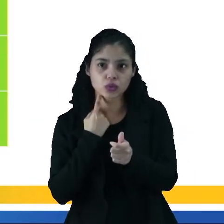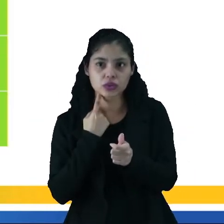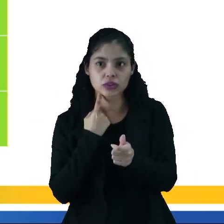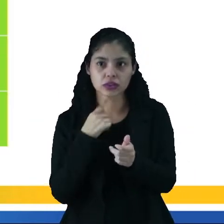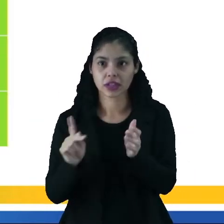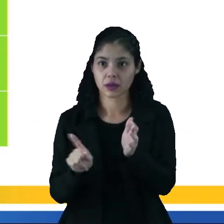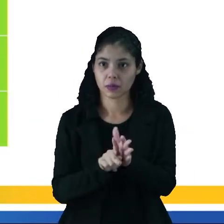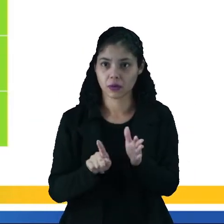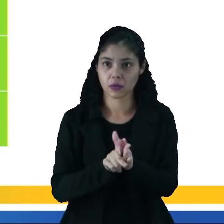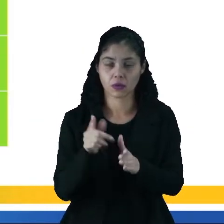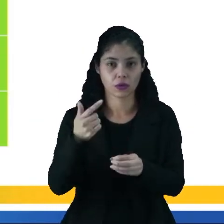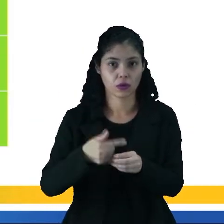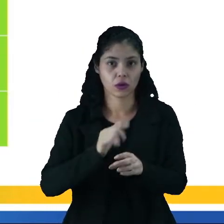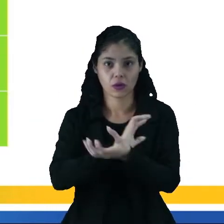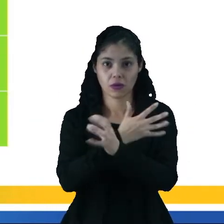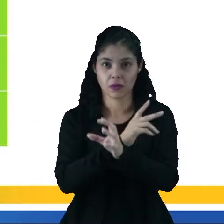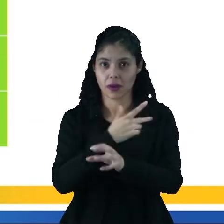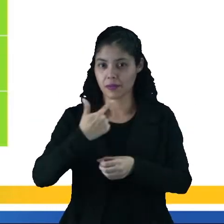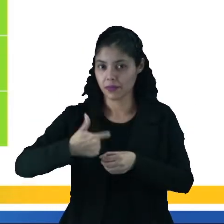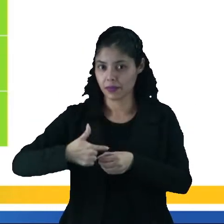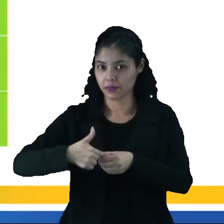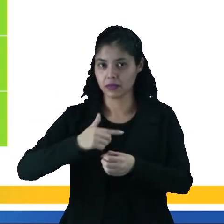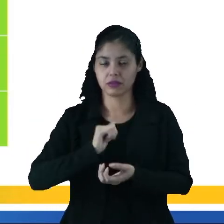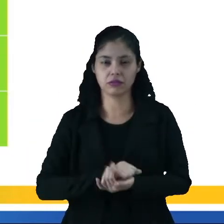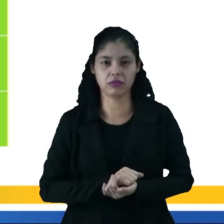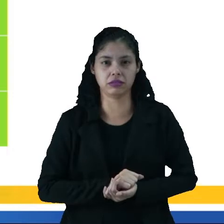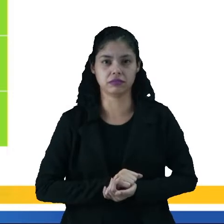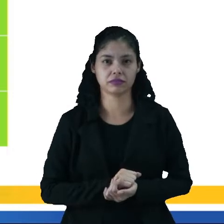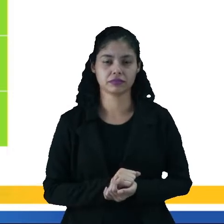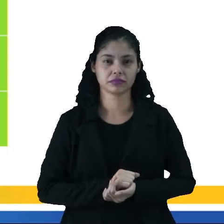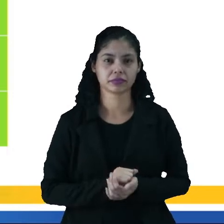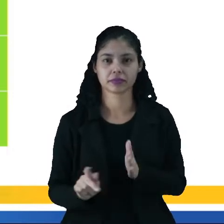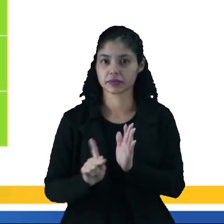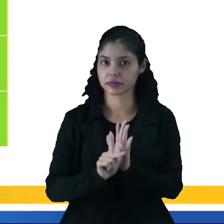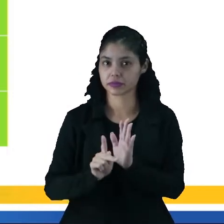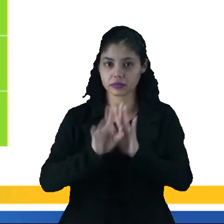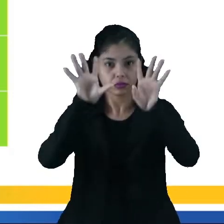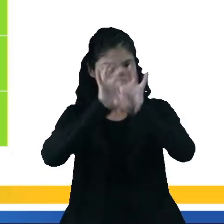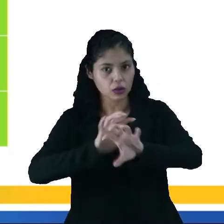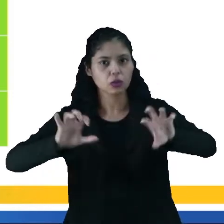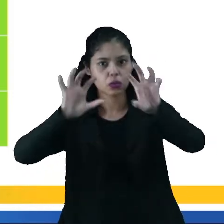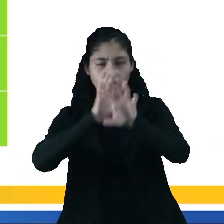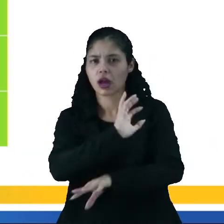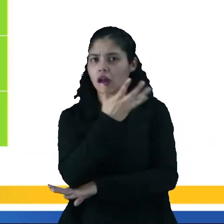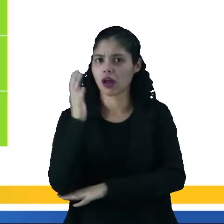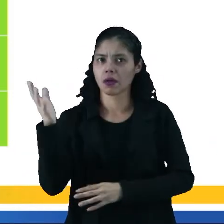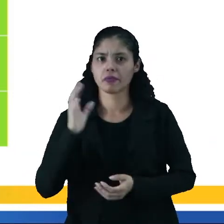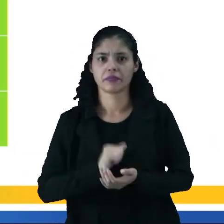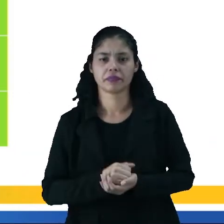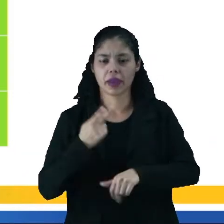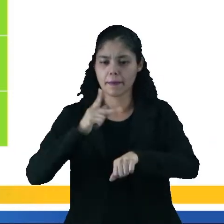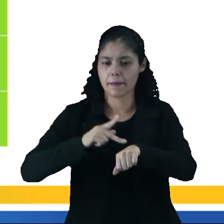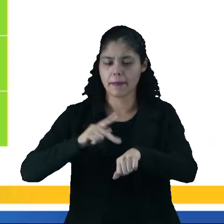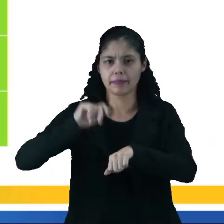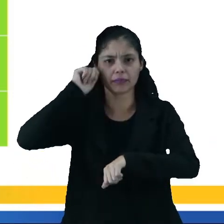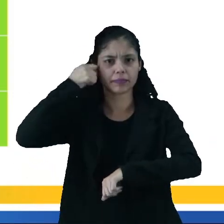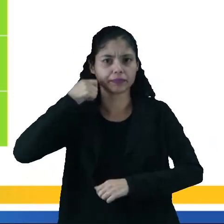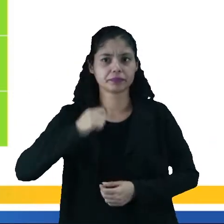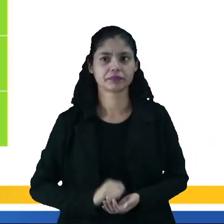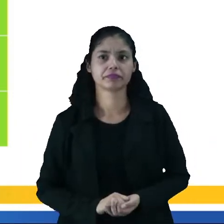combustíveis fósseis, como petróleo, como próprio gás natural, cavão, mineral.